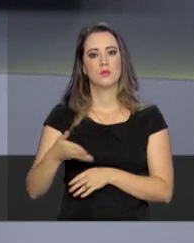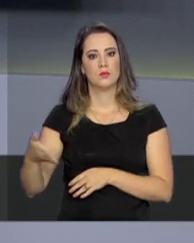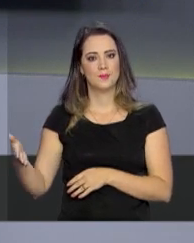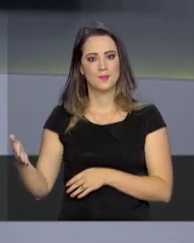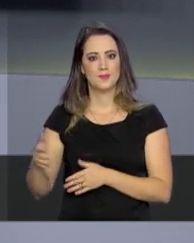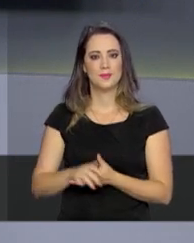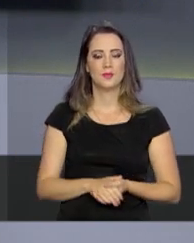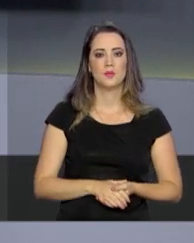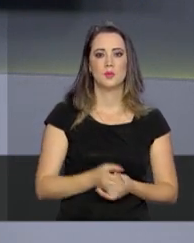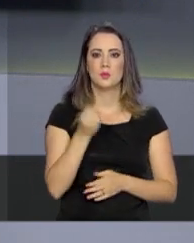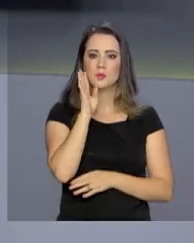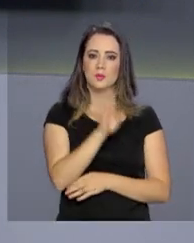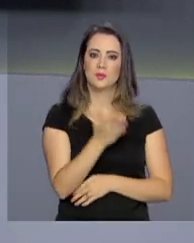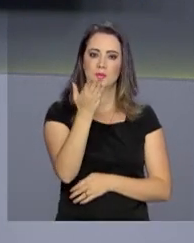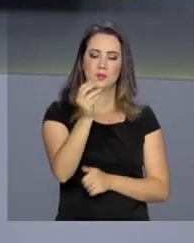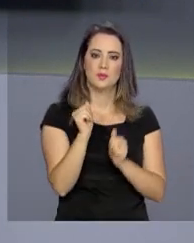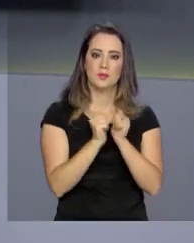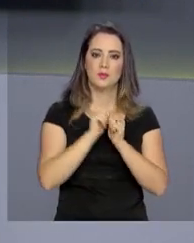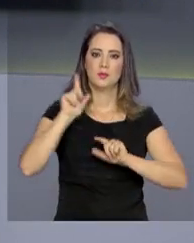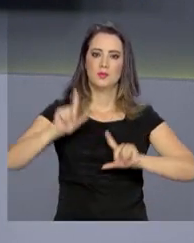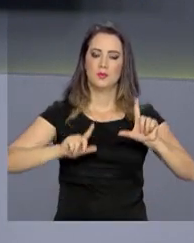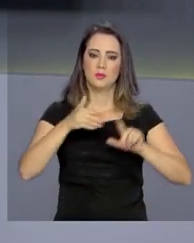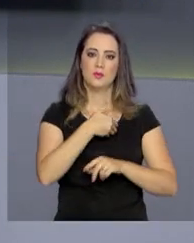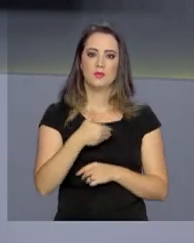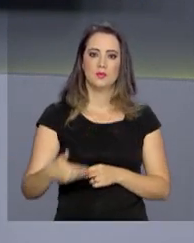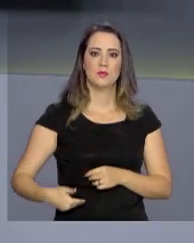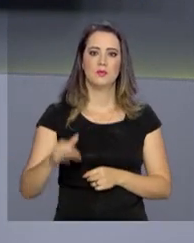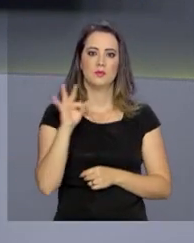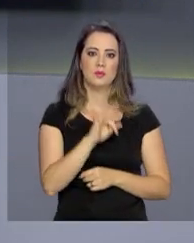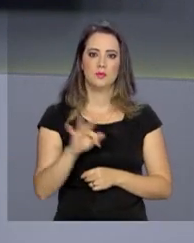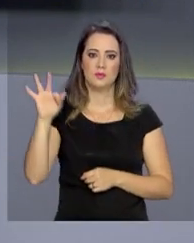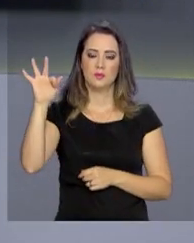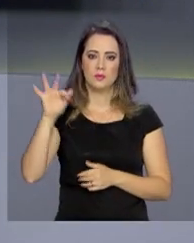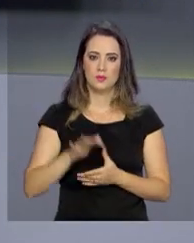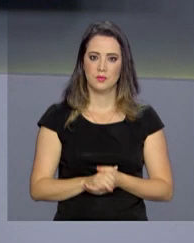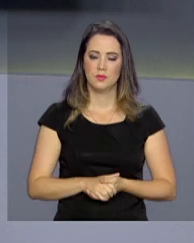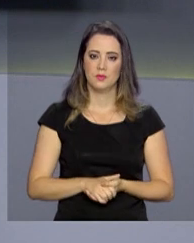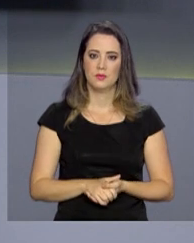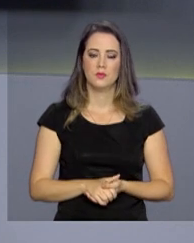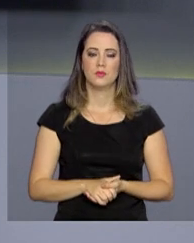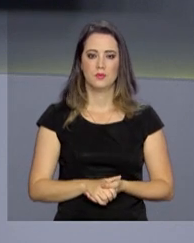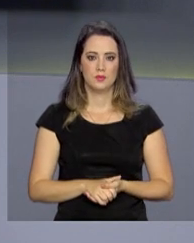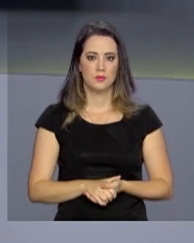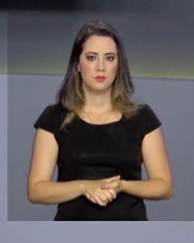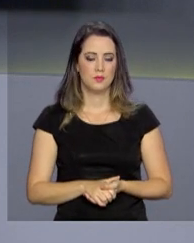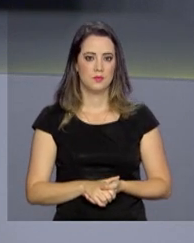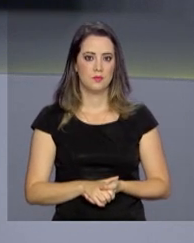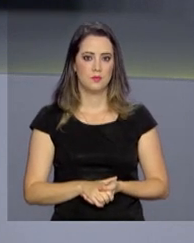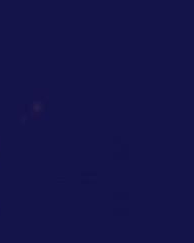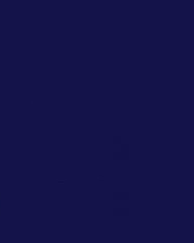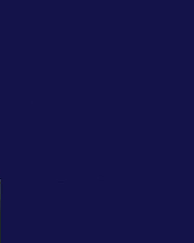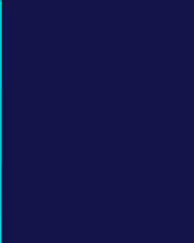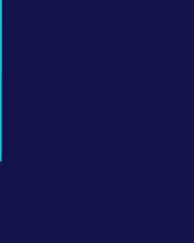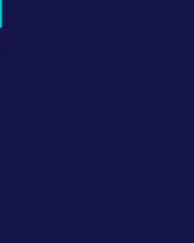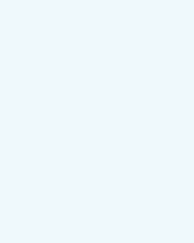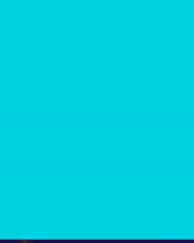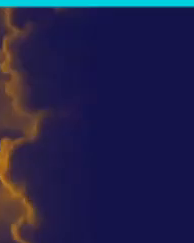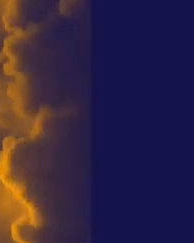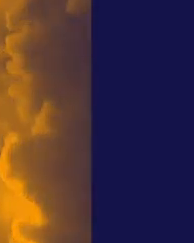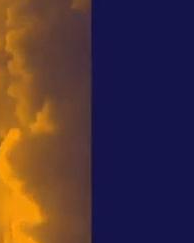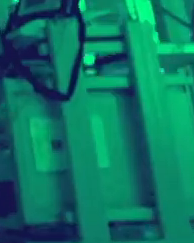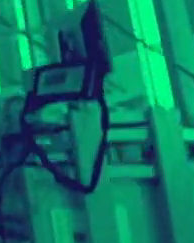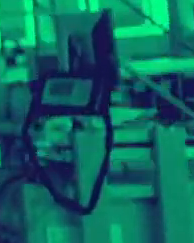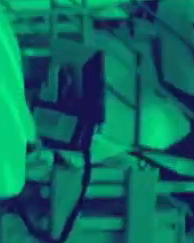canal no YouTube. Uma boa tarde para você e continue com a gente aqui na NBR, a TV do Governo Federal. Uma